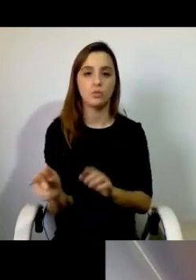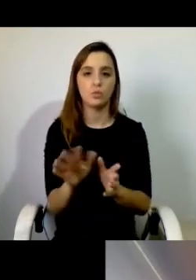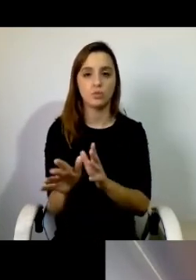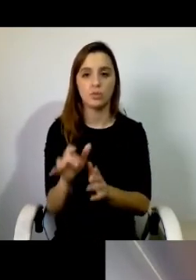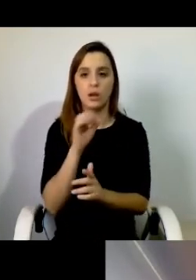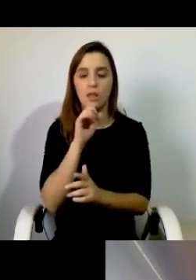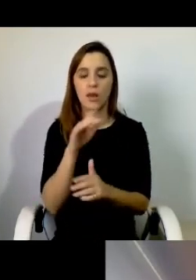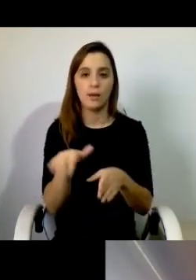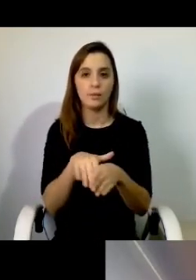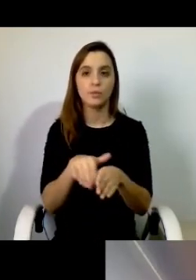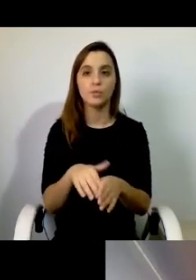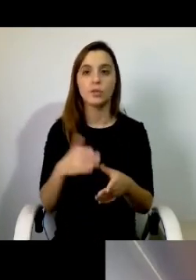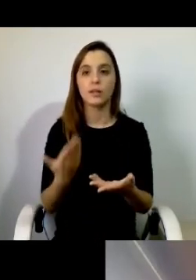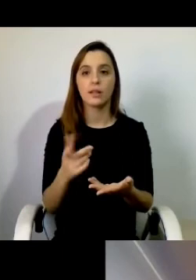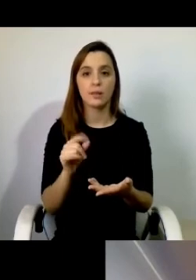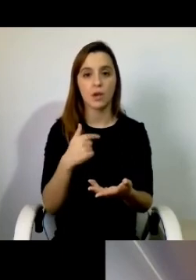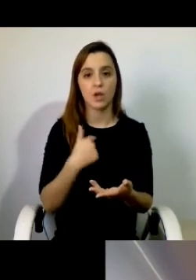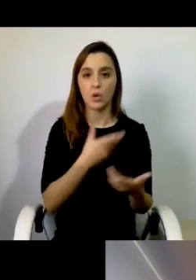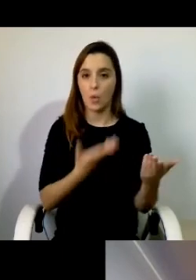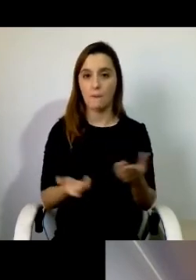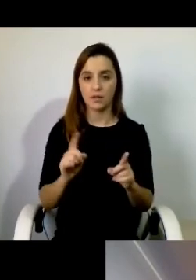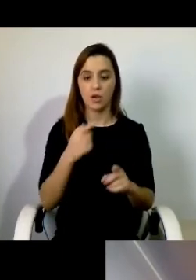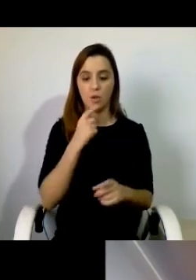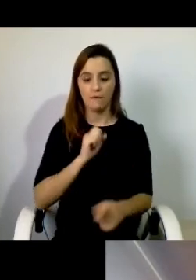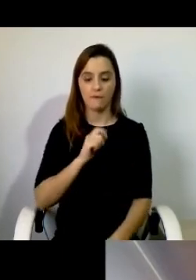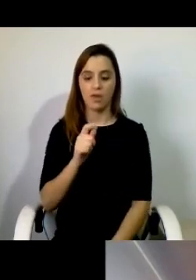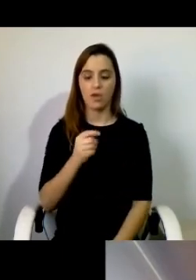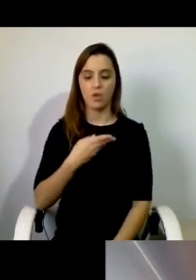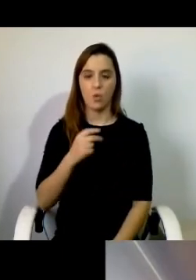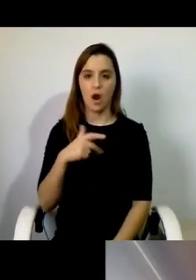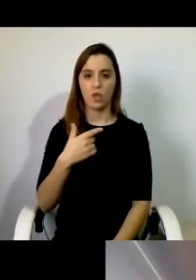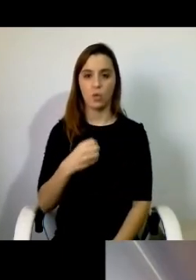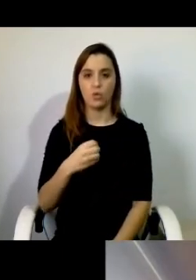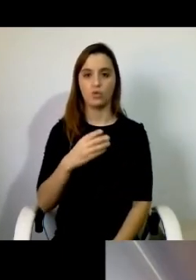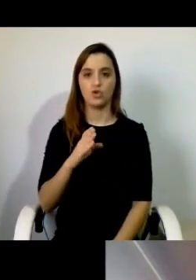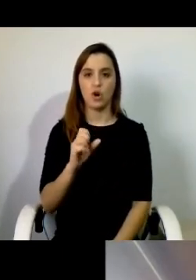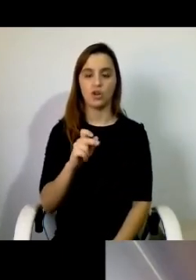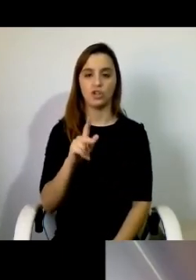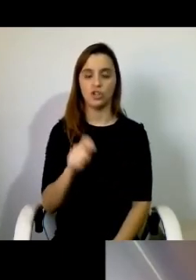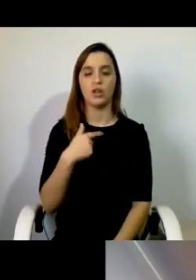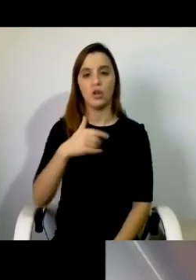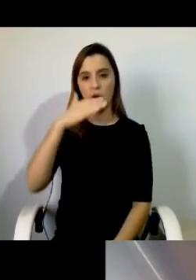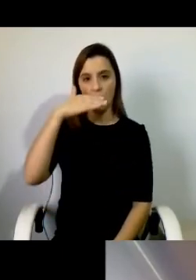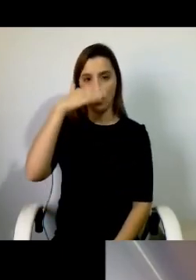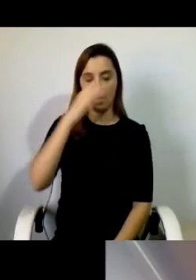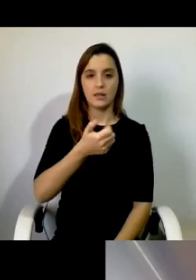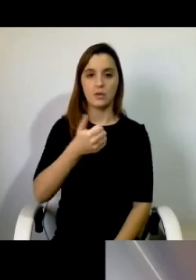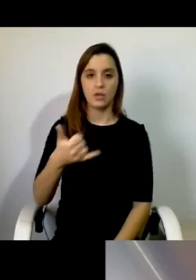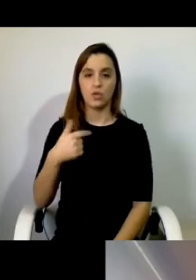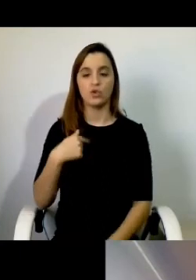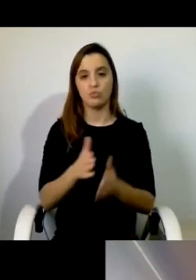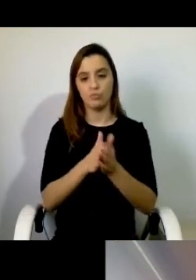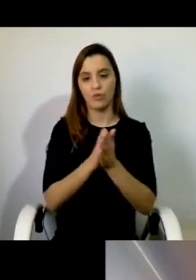participação, e também não me apresentei, sou Eduardo Jorge, tenho 58 anos, sou também beneficiário da assistência pessoal,